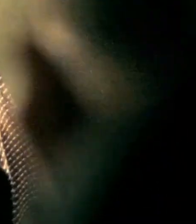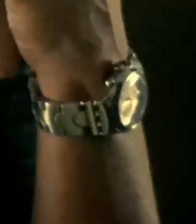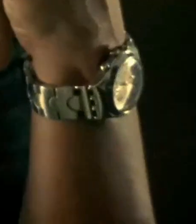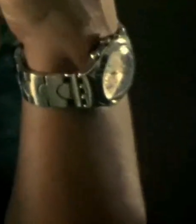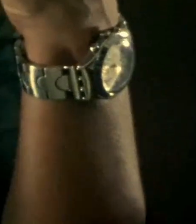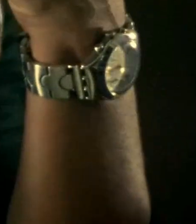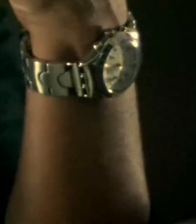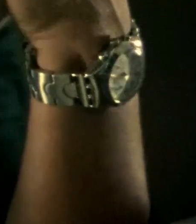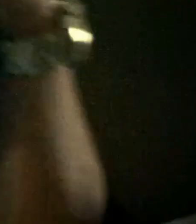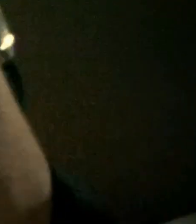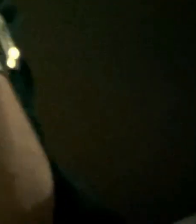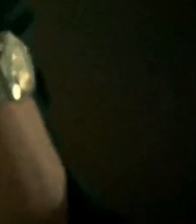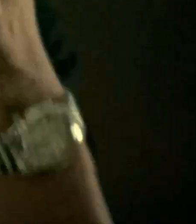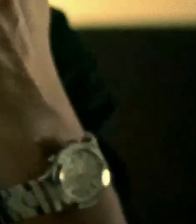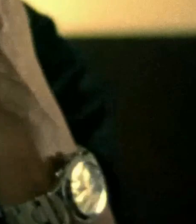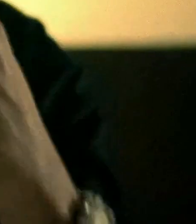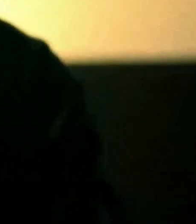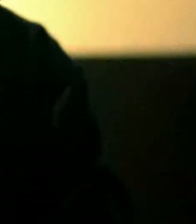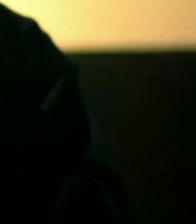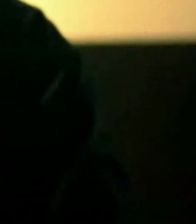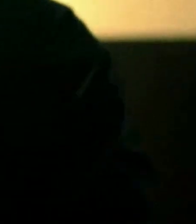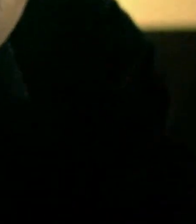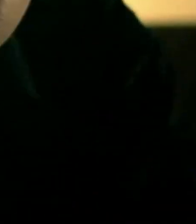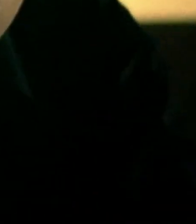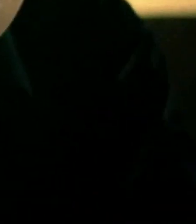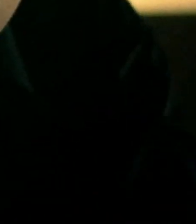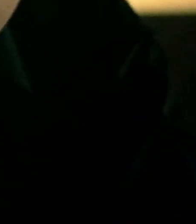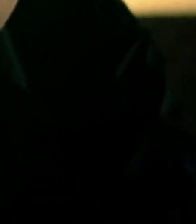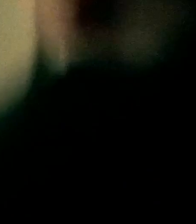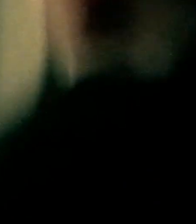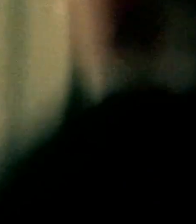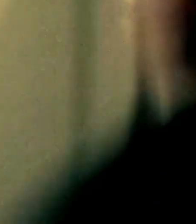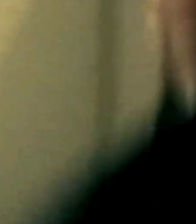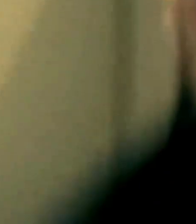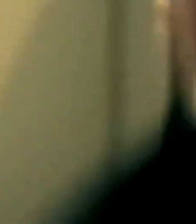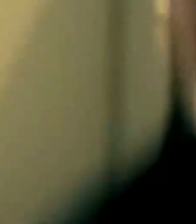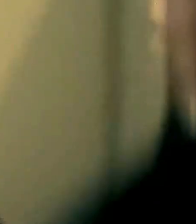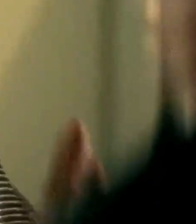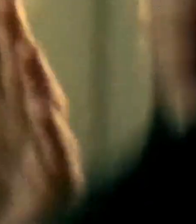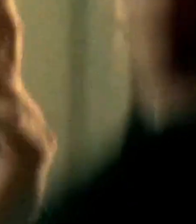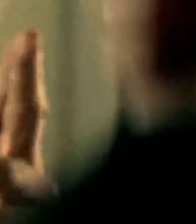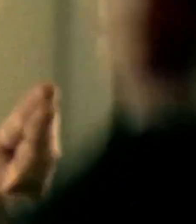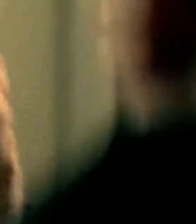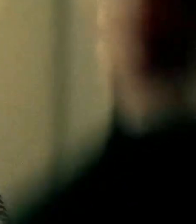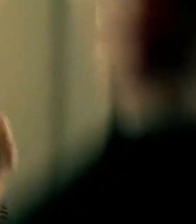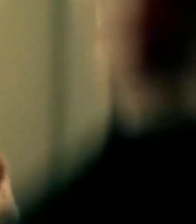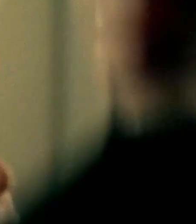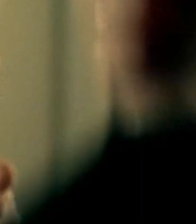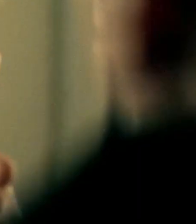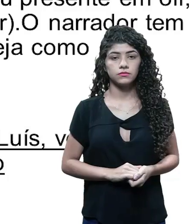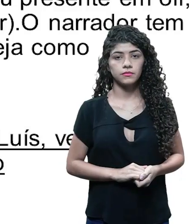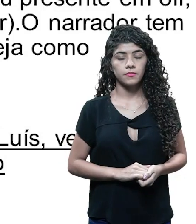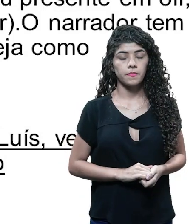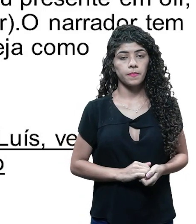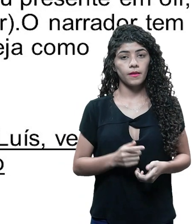no bagulho. Não dá para ficar na sombra, não. Você tem apetite? Corre atrás, mano. Ó, vou te prestar o paradelo. Você vai lá e tranca